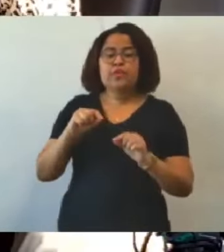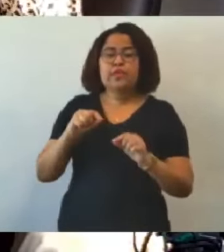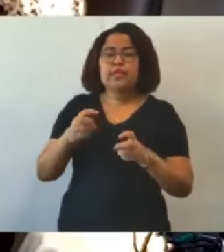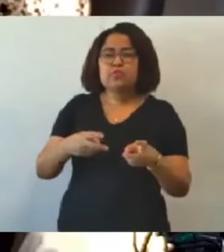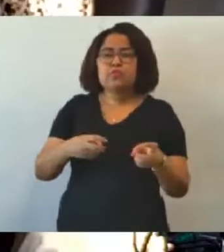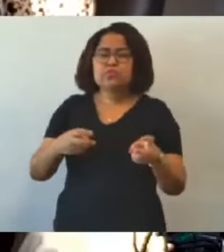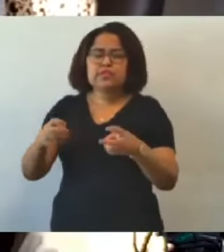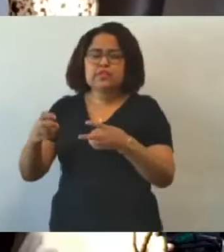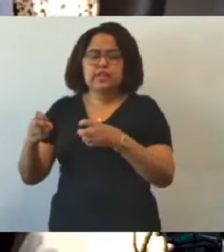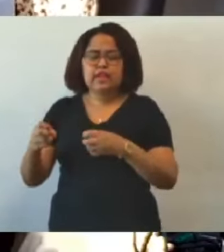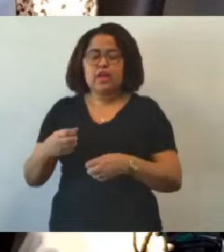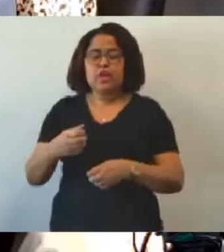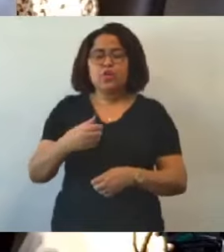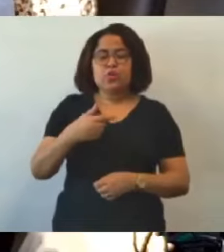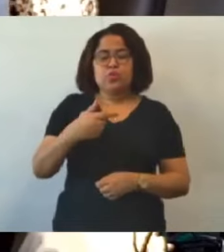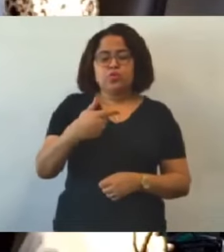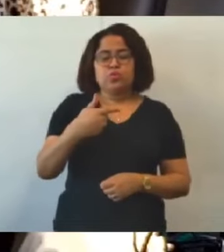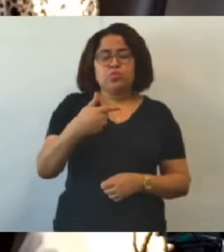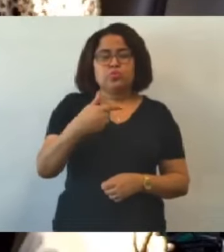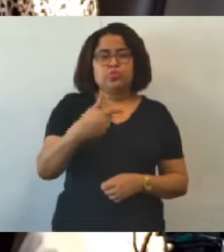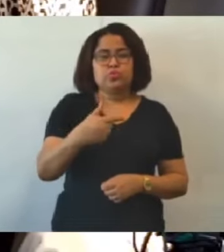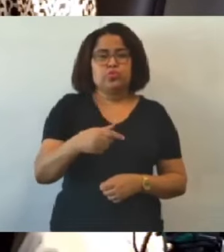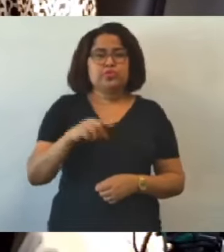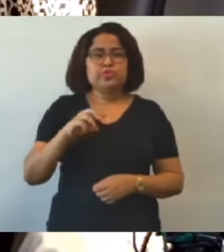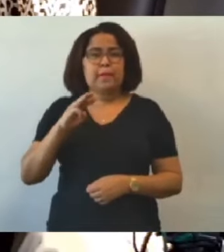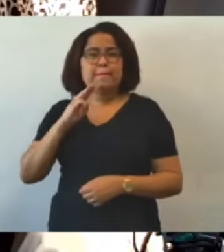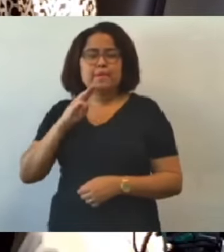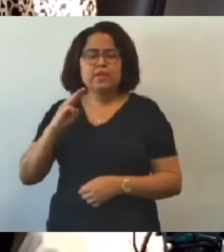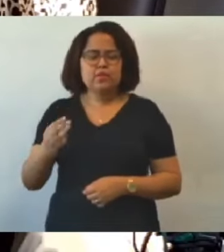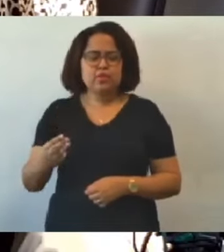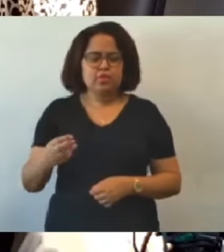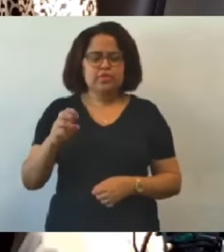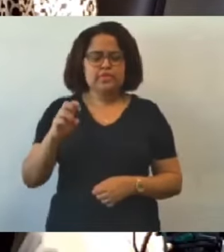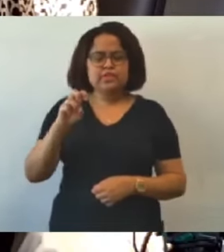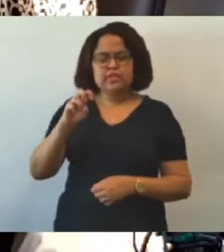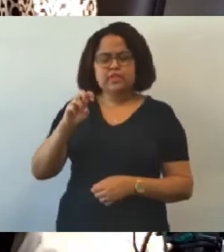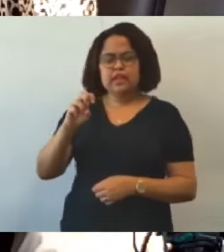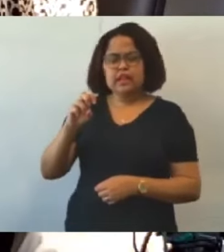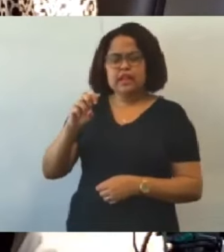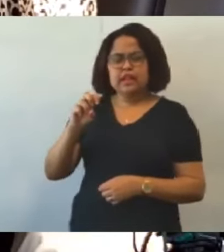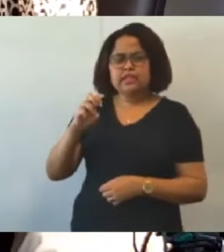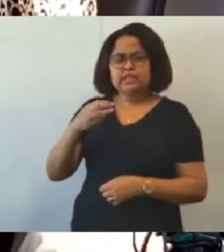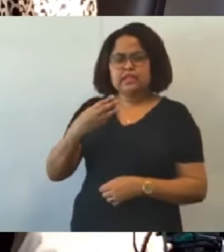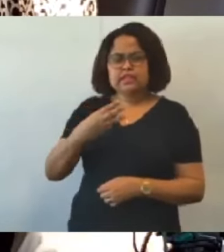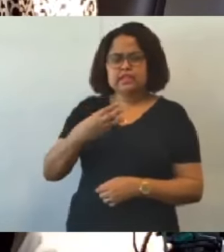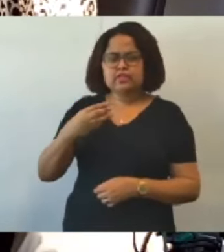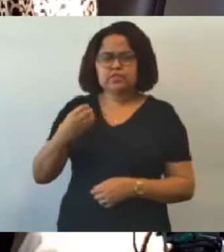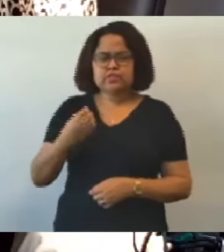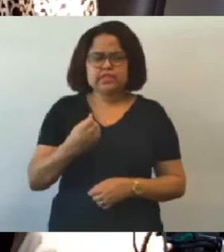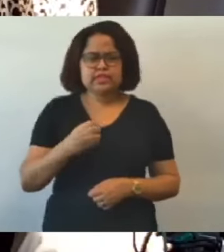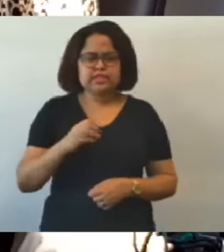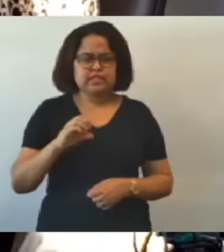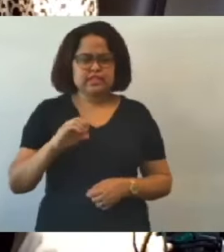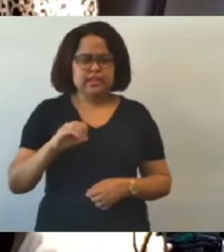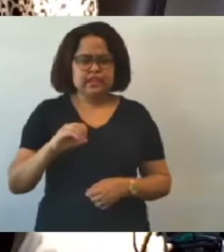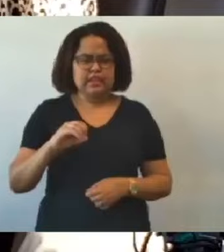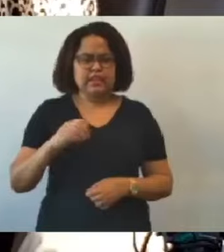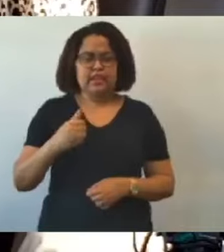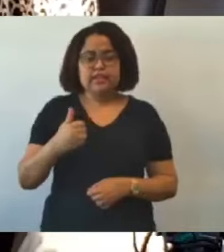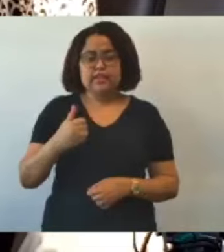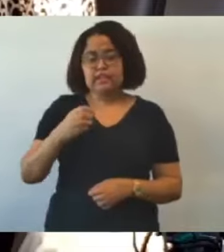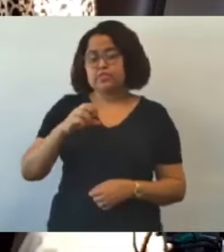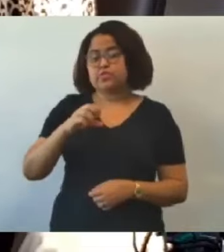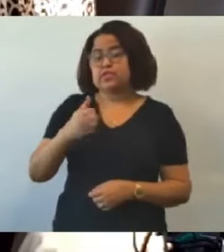IBGE, 2 milhões e 315 mil e 560 habitantes. E, diante disso, gente, a gente